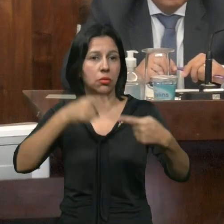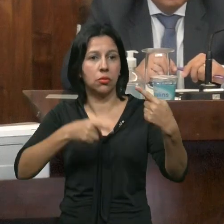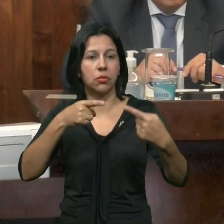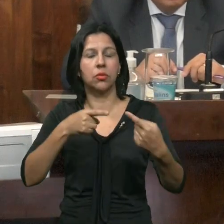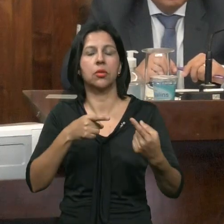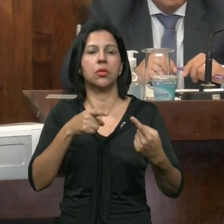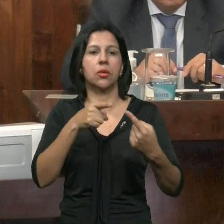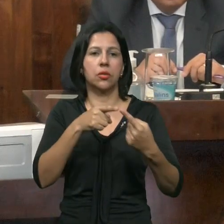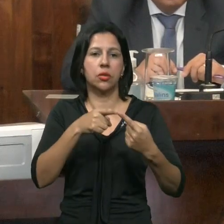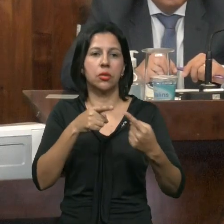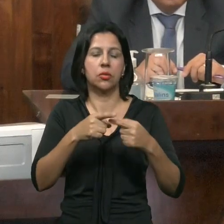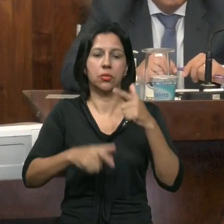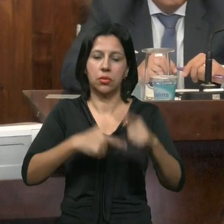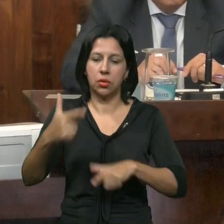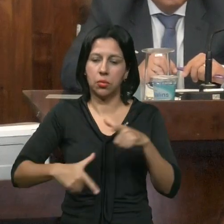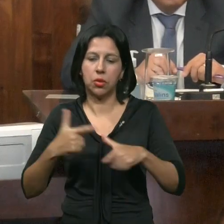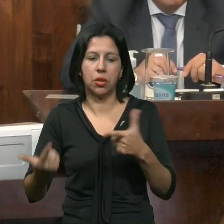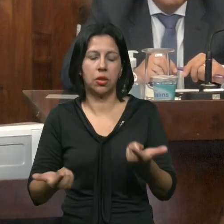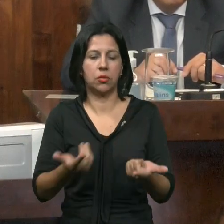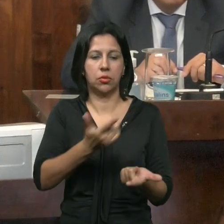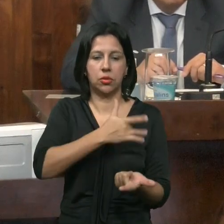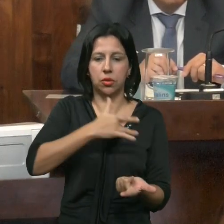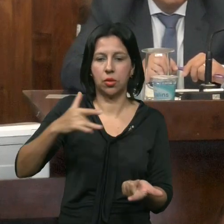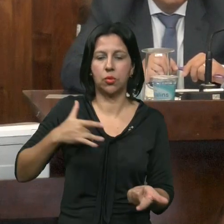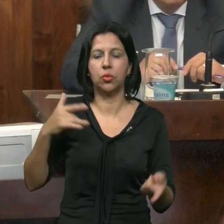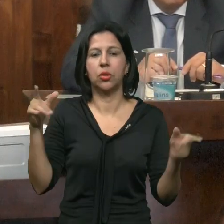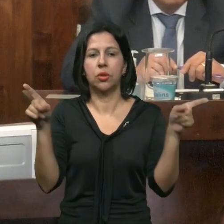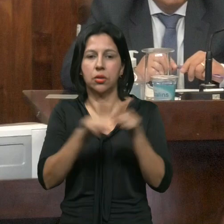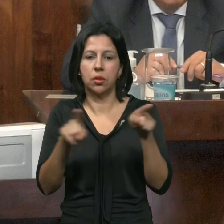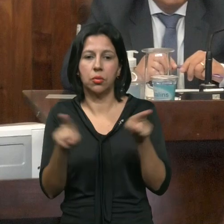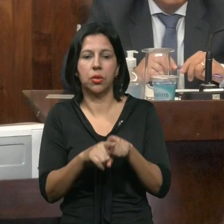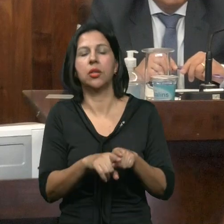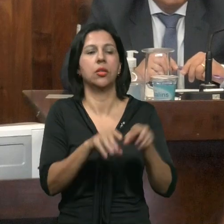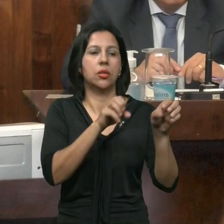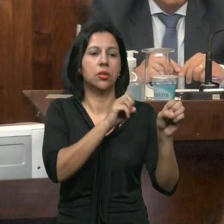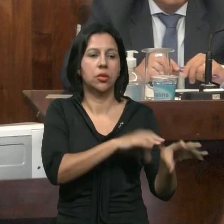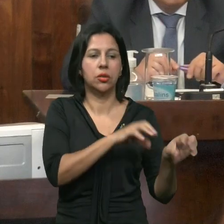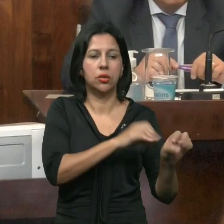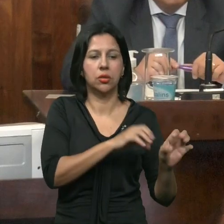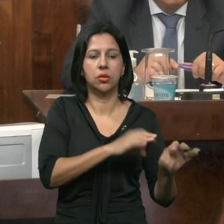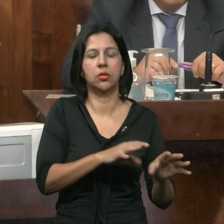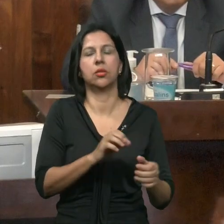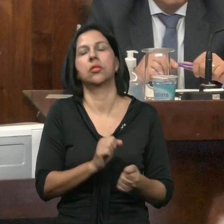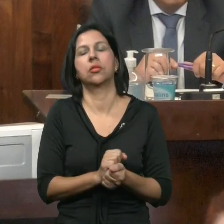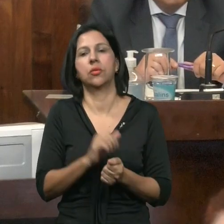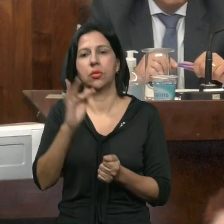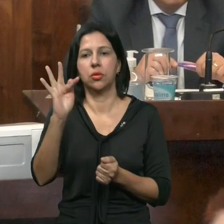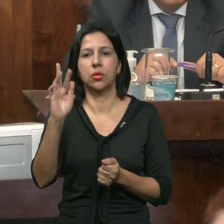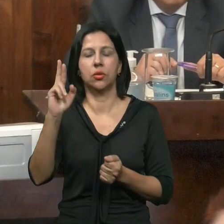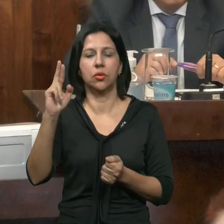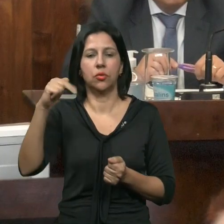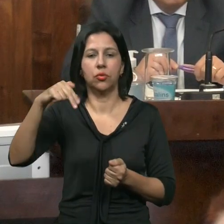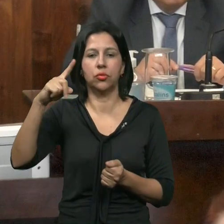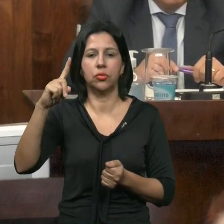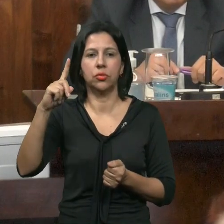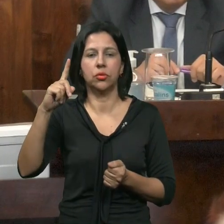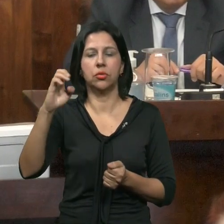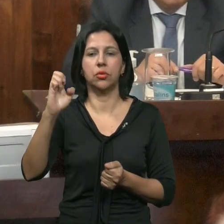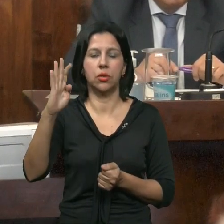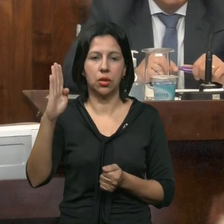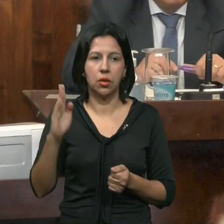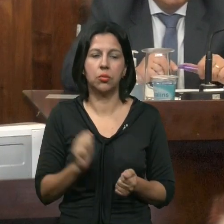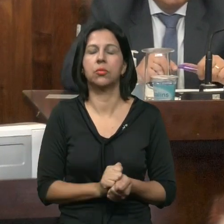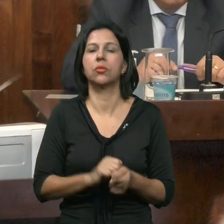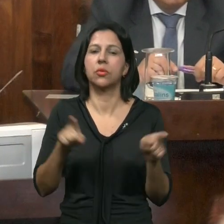E Serviços De Saúde Referente A Parcelo Complementar Do Fundo De Manutenção Desenvolvimento Da Educação Básica Fundeb VAR Com Recurso